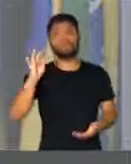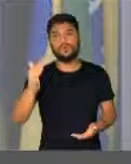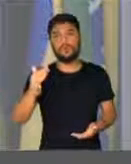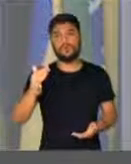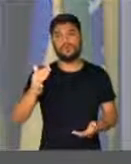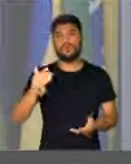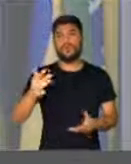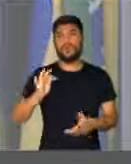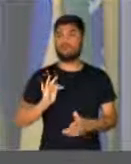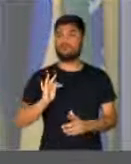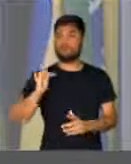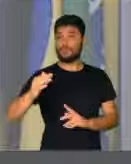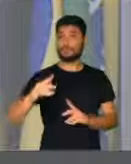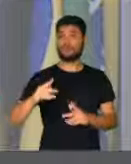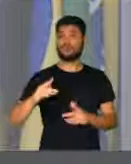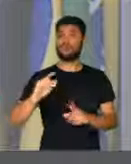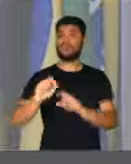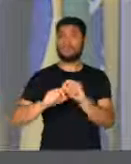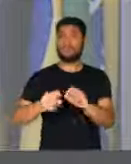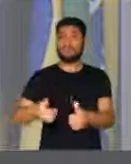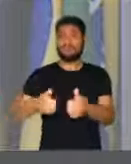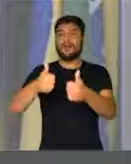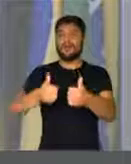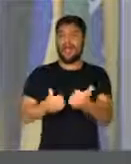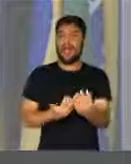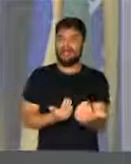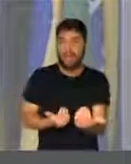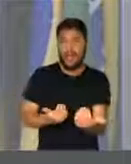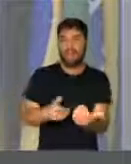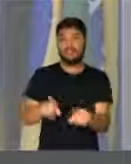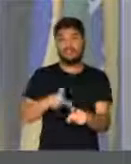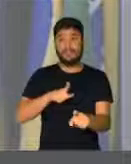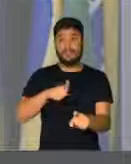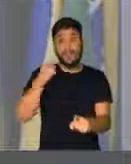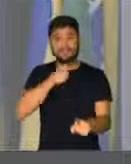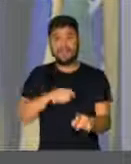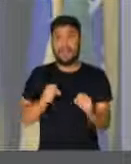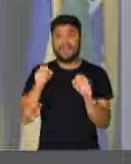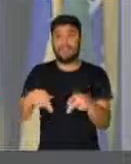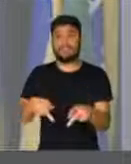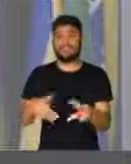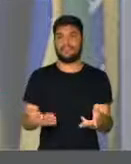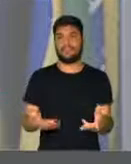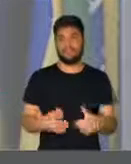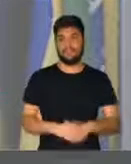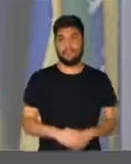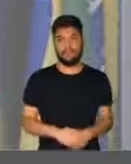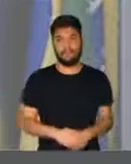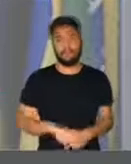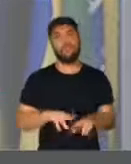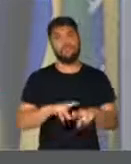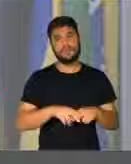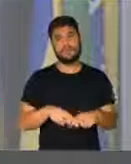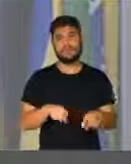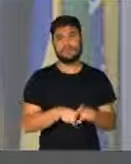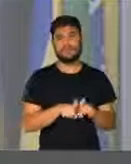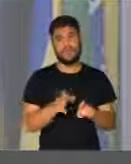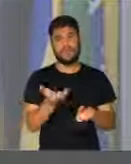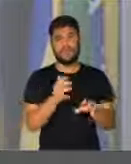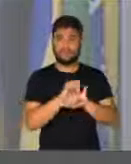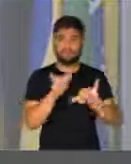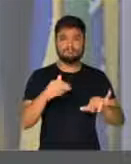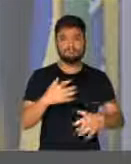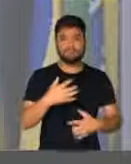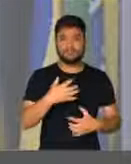as próximas gerações, a questão da Previdência, que isso é fundamental para o nosso país. Mas dizer também, senhor presidente, e também